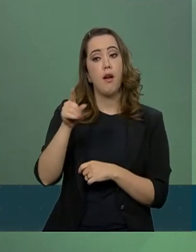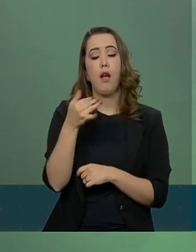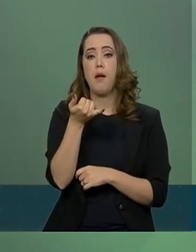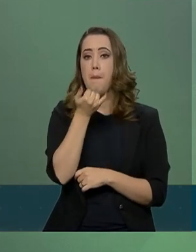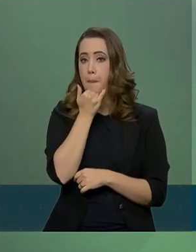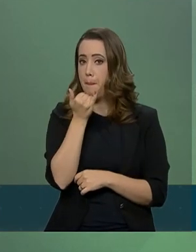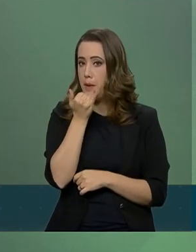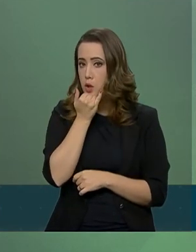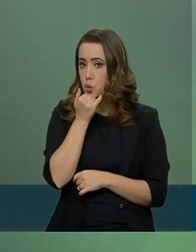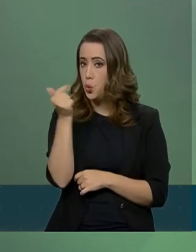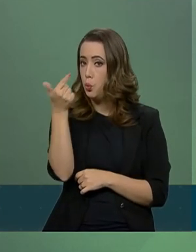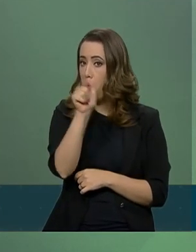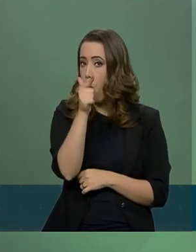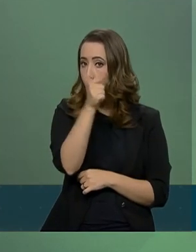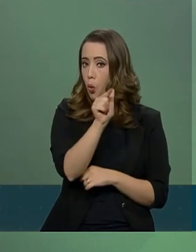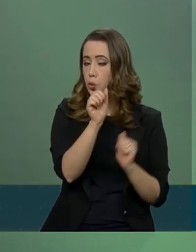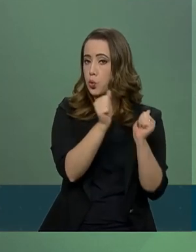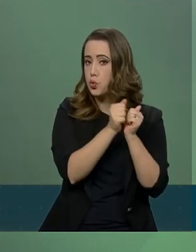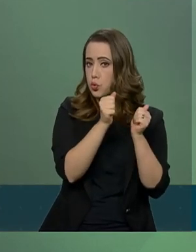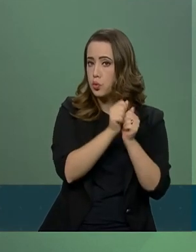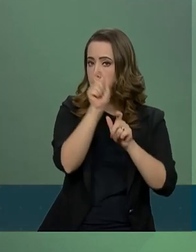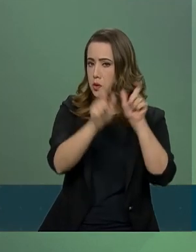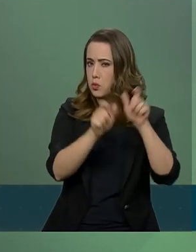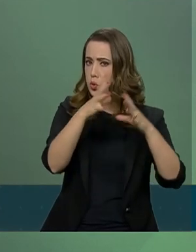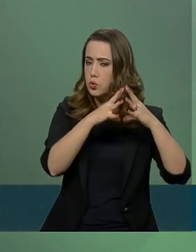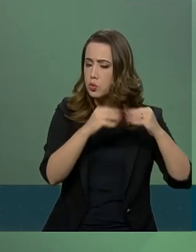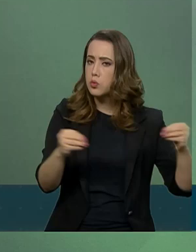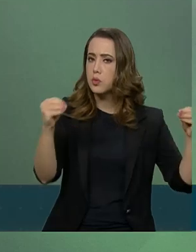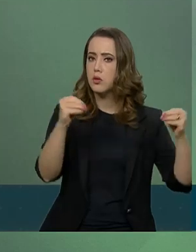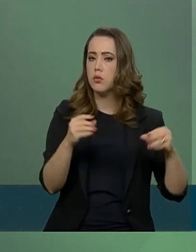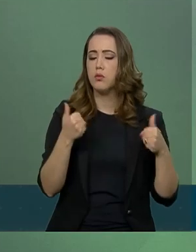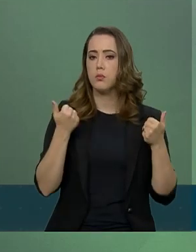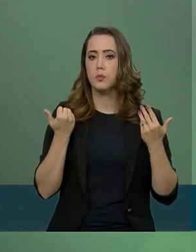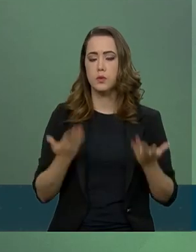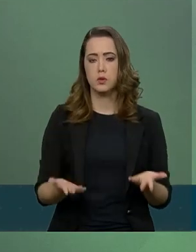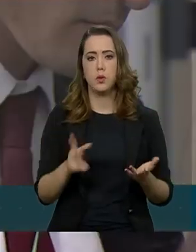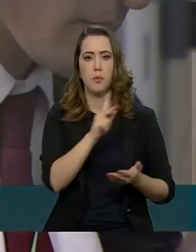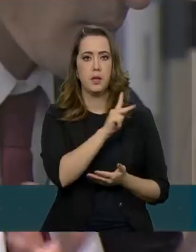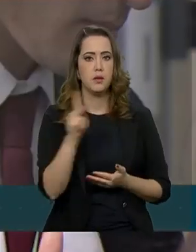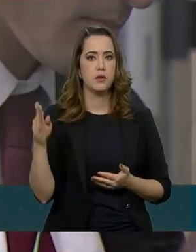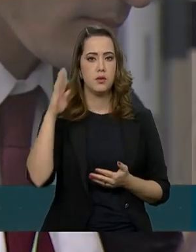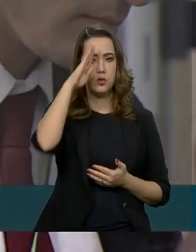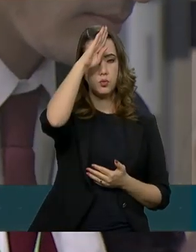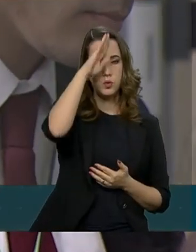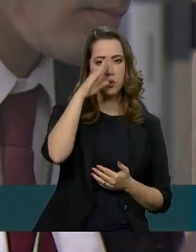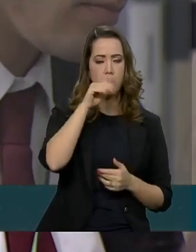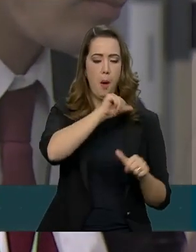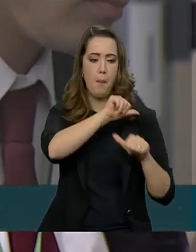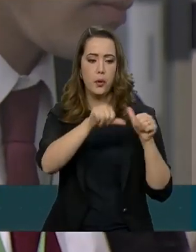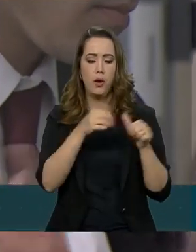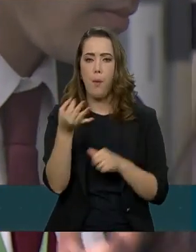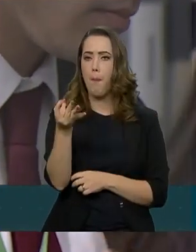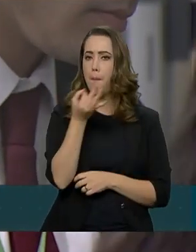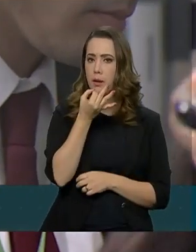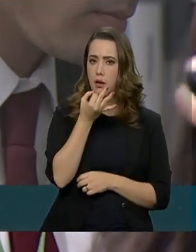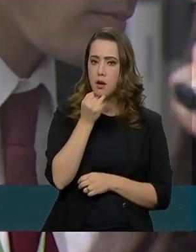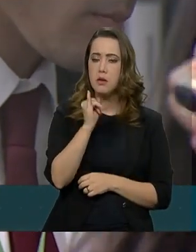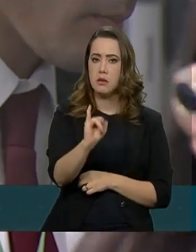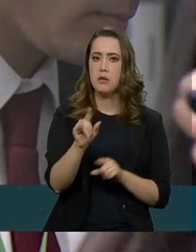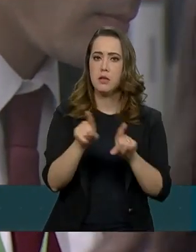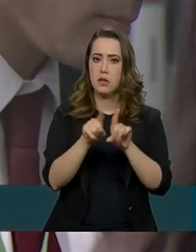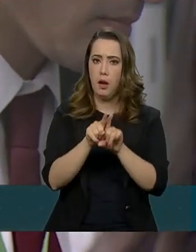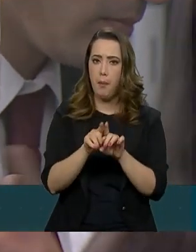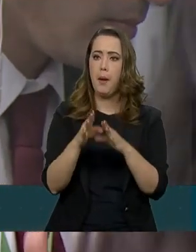outros desaparecidos políticos. Eu queria saber se isso faria o presidente mudar o posicionamento, se ele também